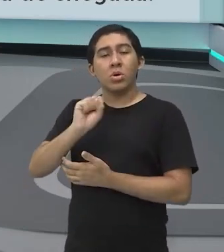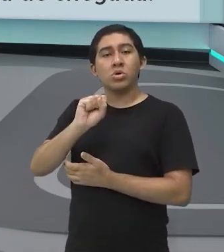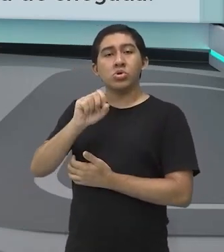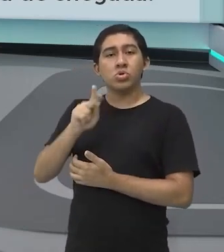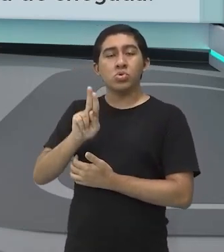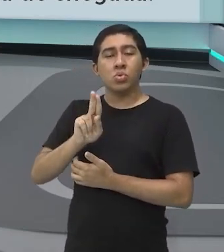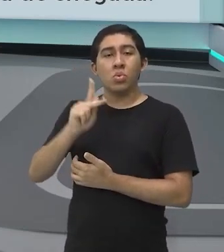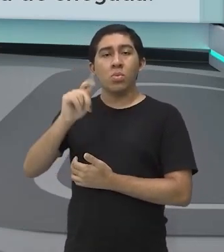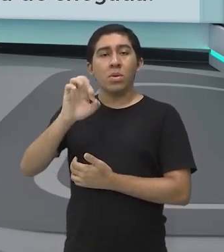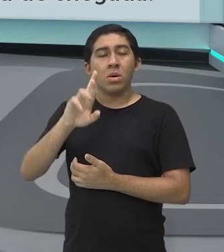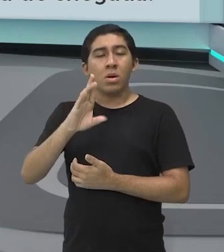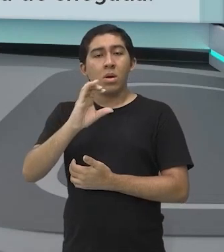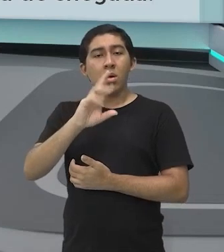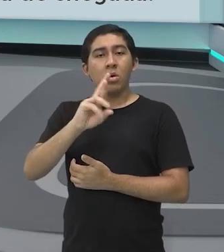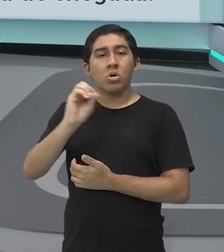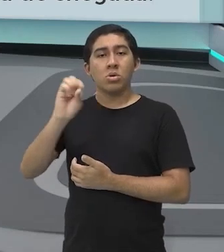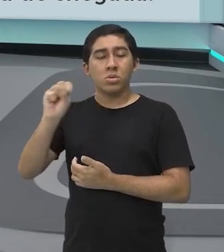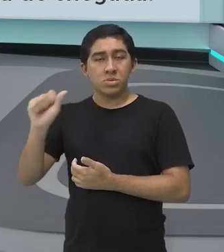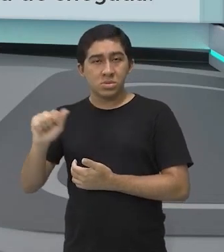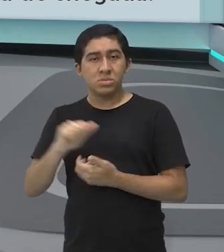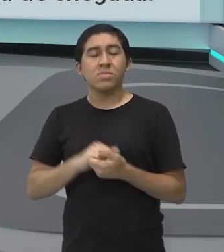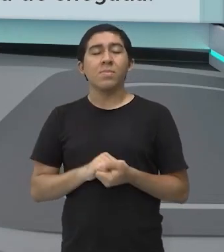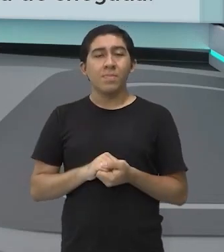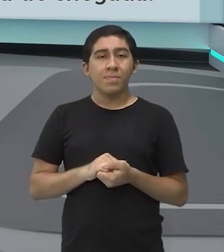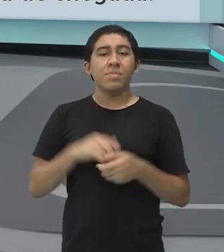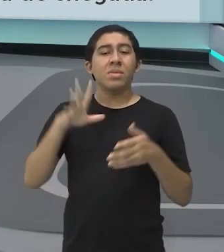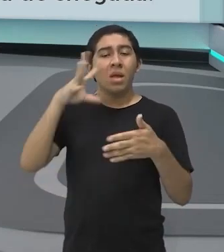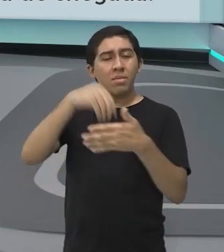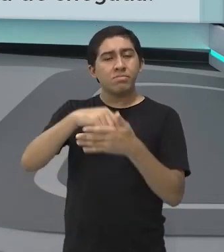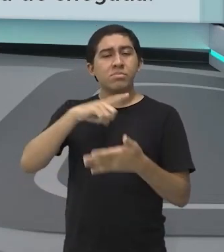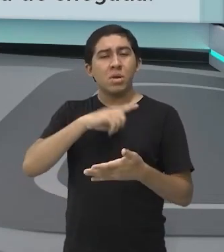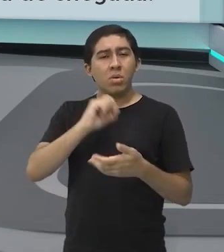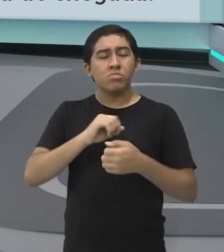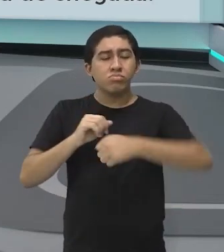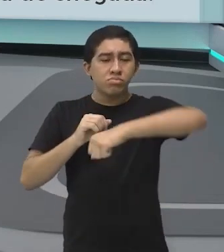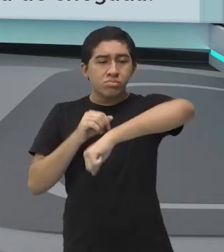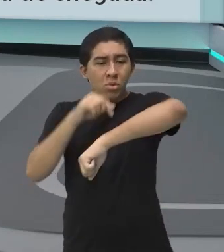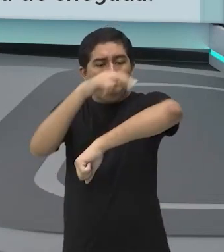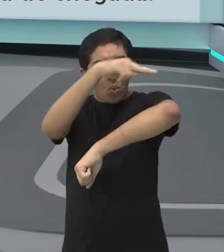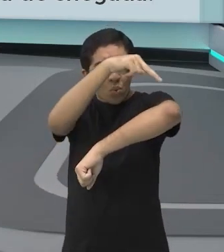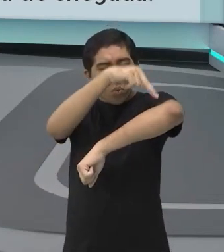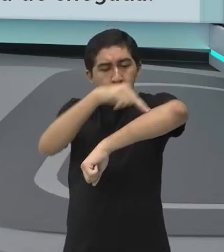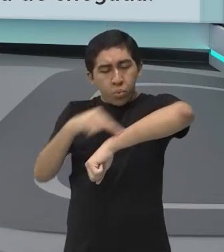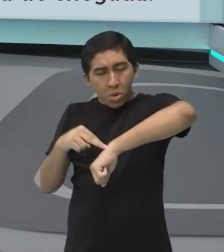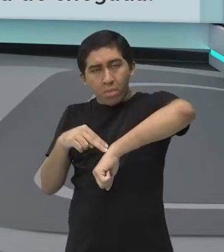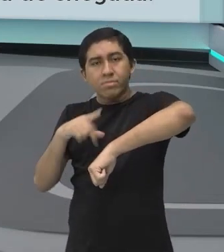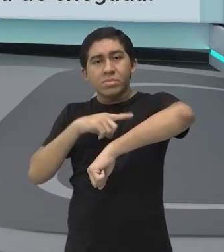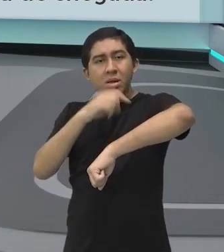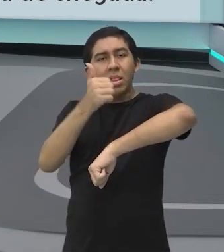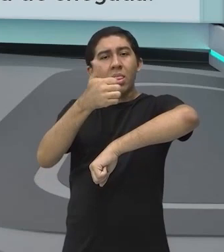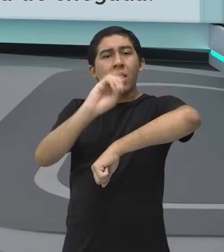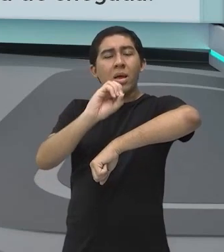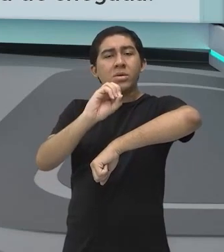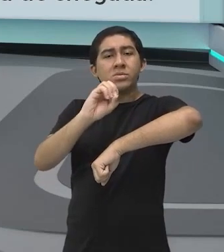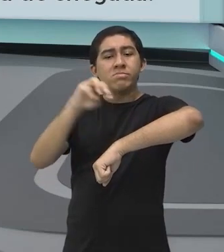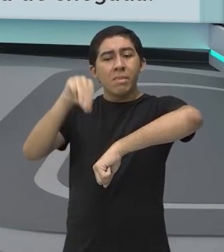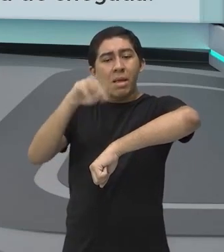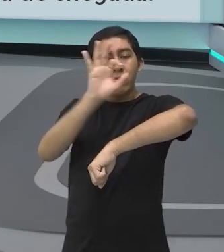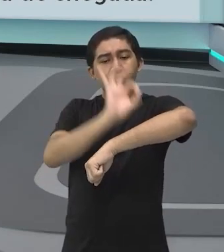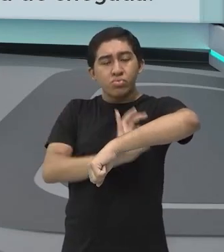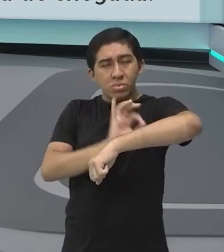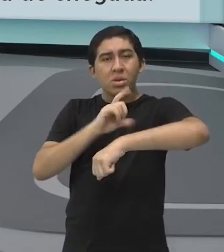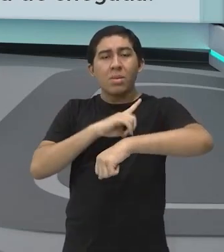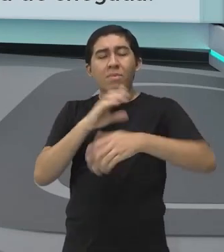Nele, os competidores vão largar de uma plataforma com cerca de 10 metros de altura e eles vão encarar diversos obstáculos